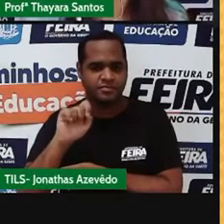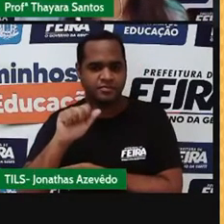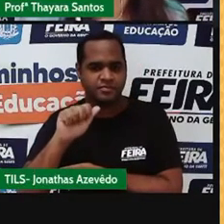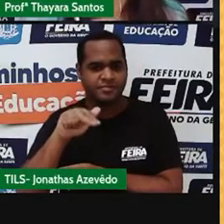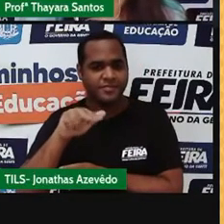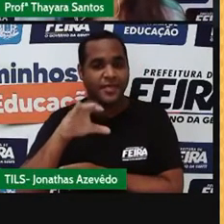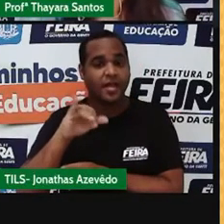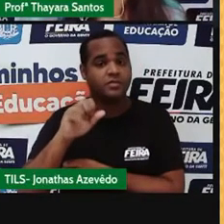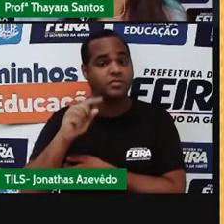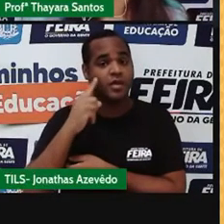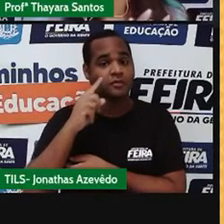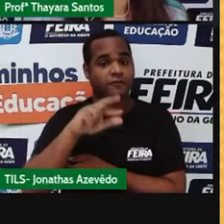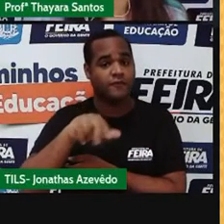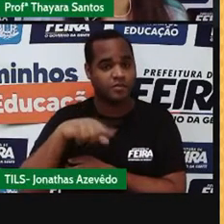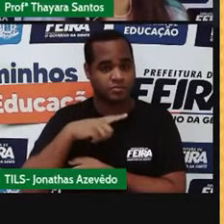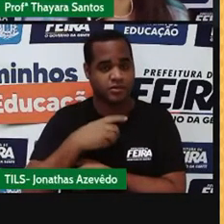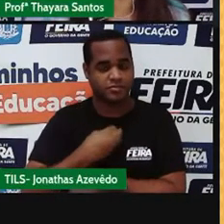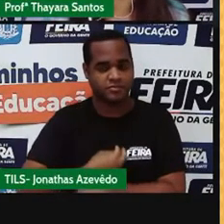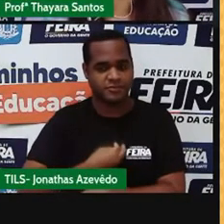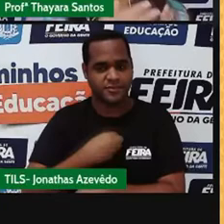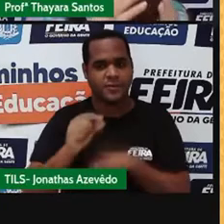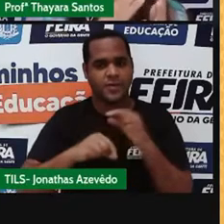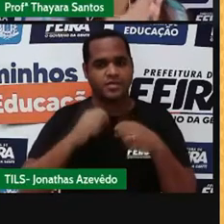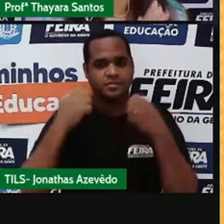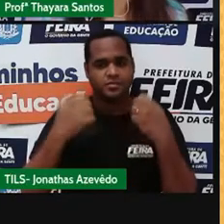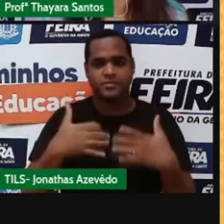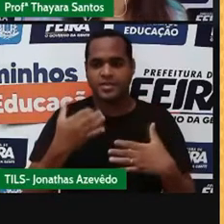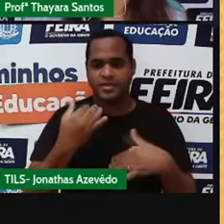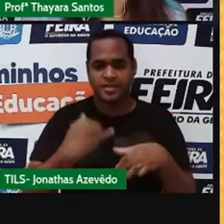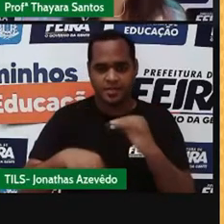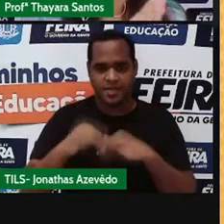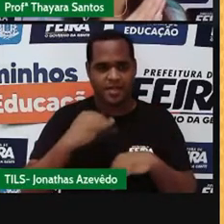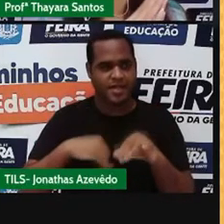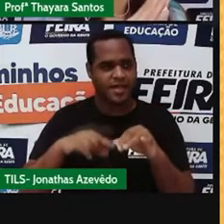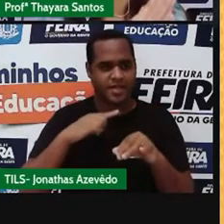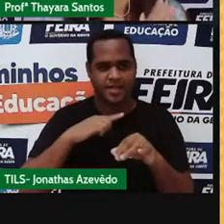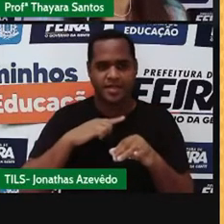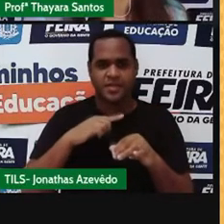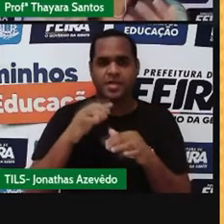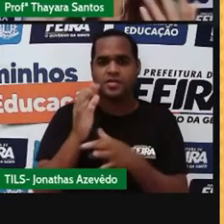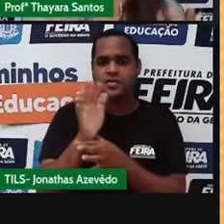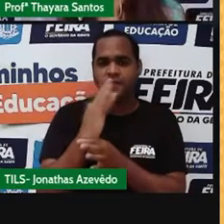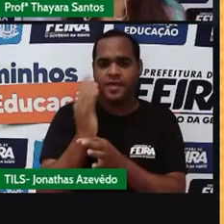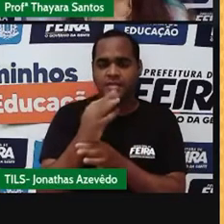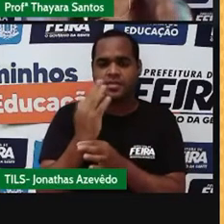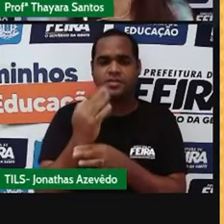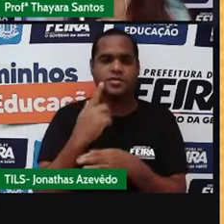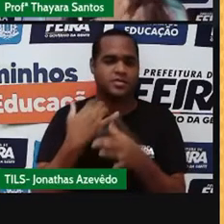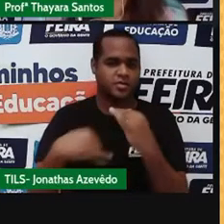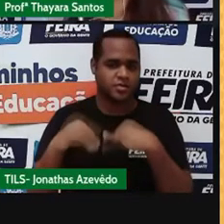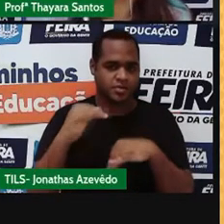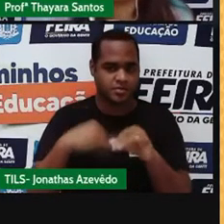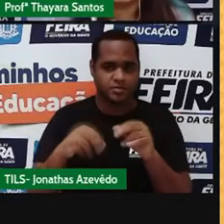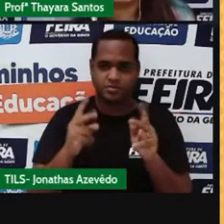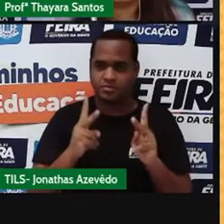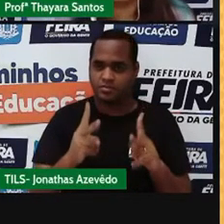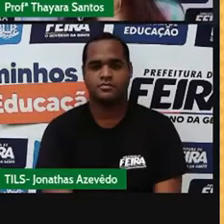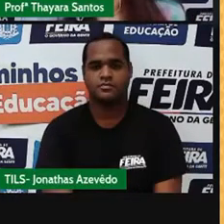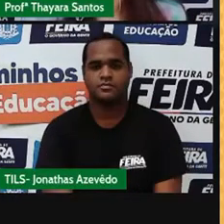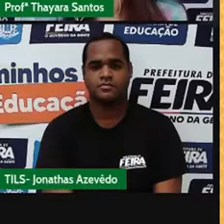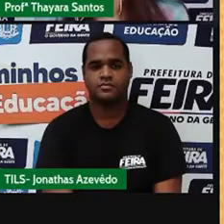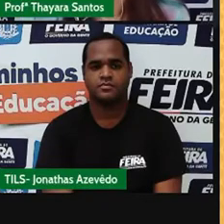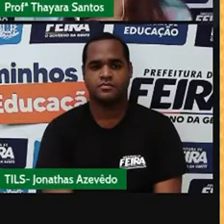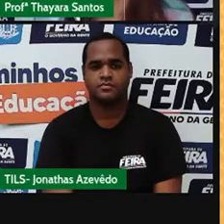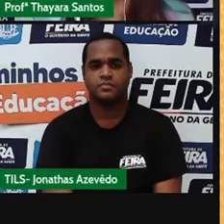materiais que possuem a composição química e propriedades físicas, propriedades físicas e químicas constantes.